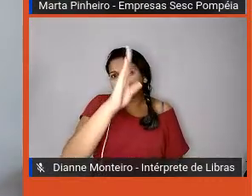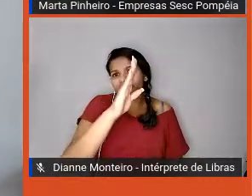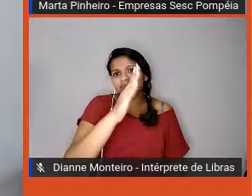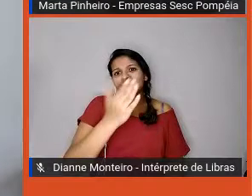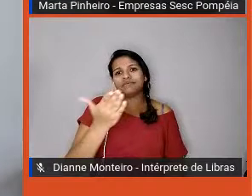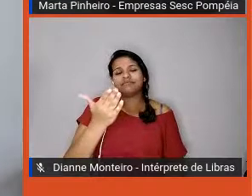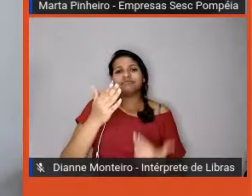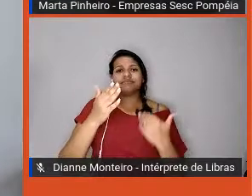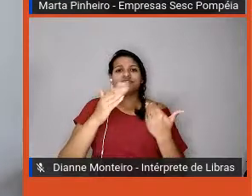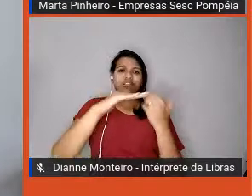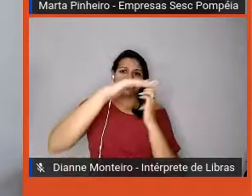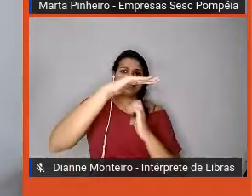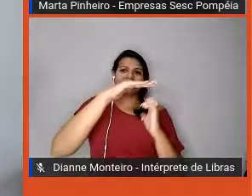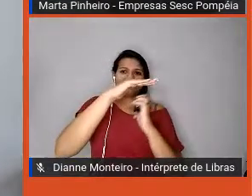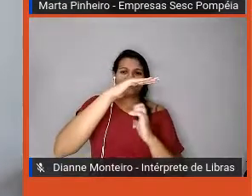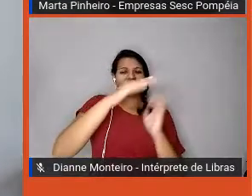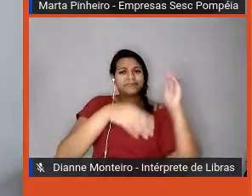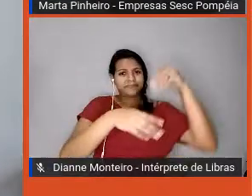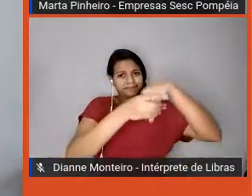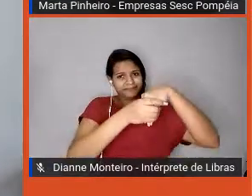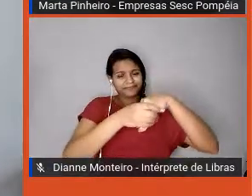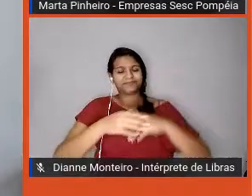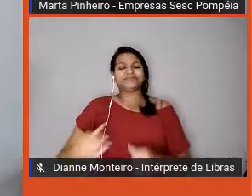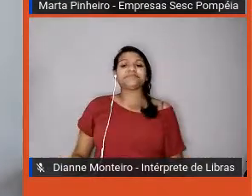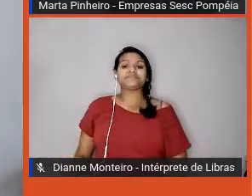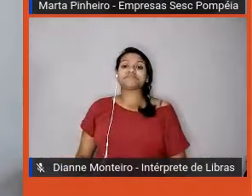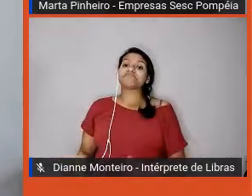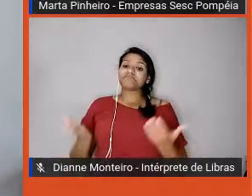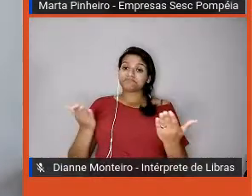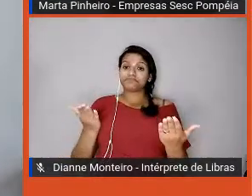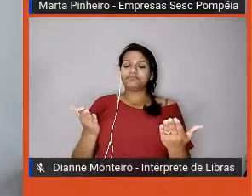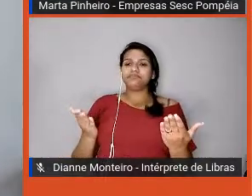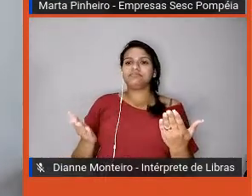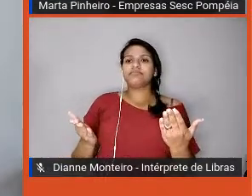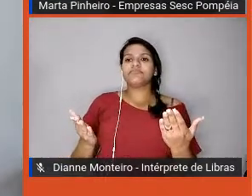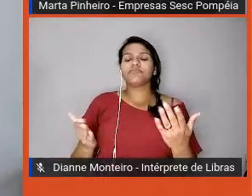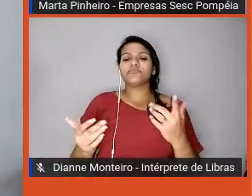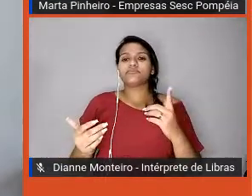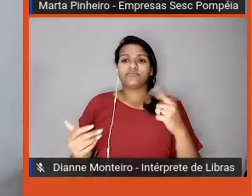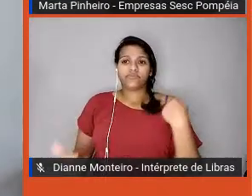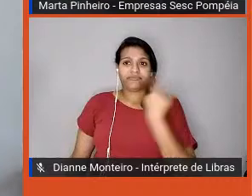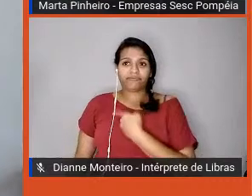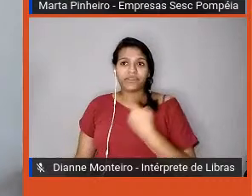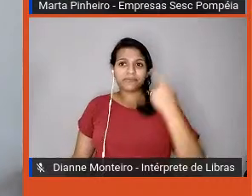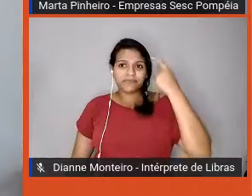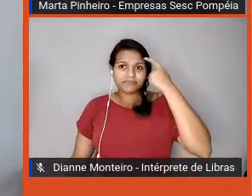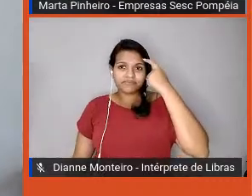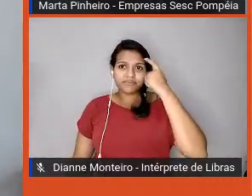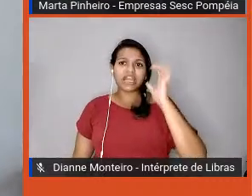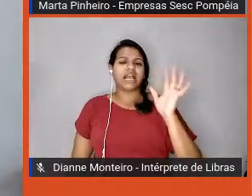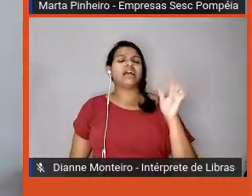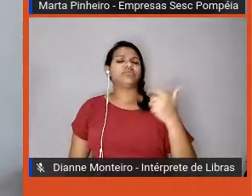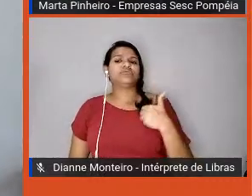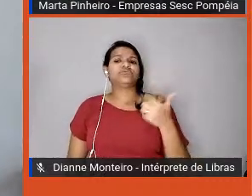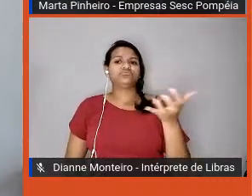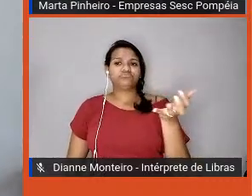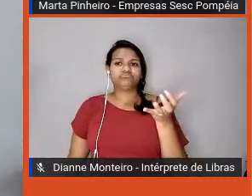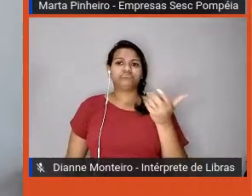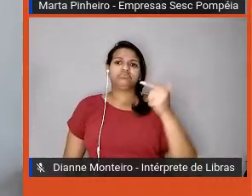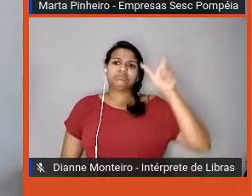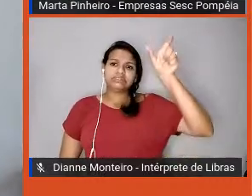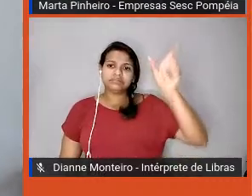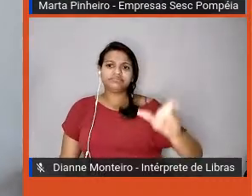então, se a gente for pensar que eu quero um colaborador que trabalhe como um super-herói,